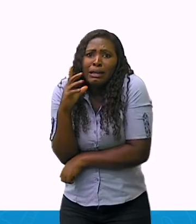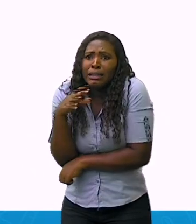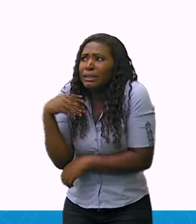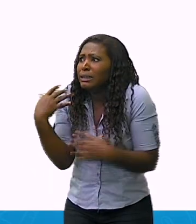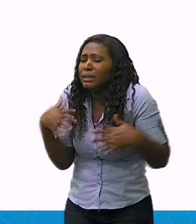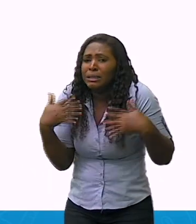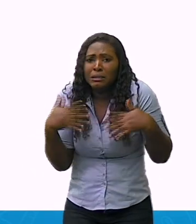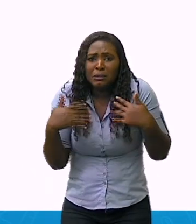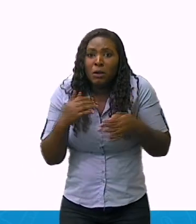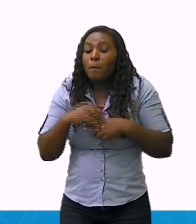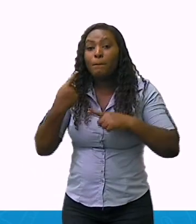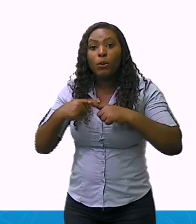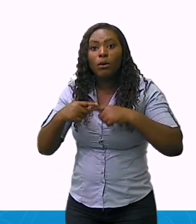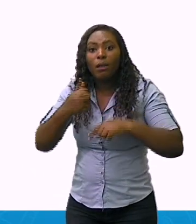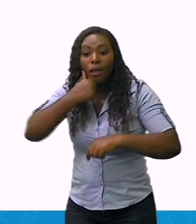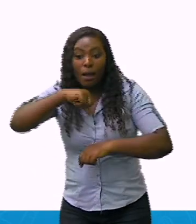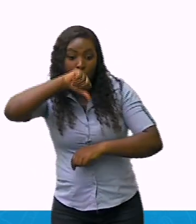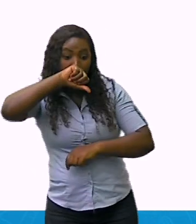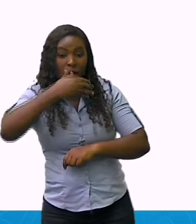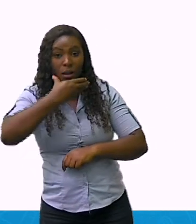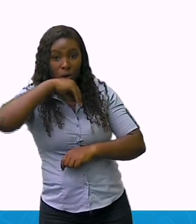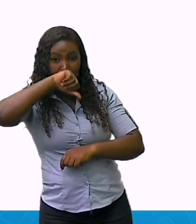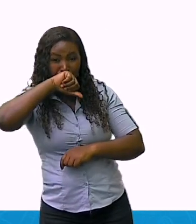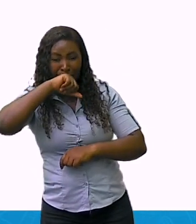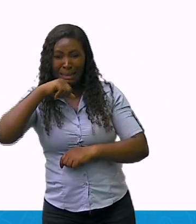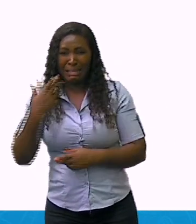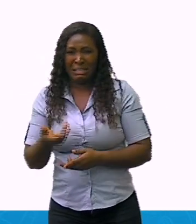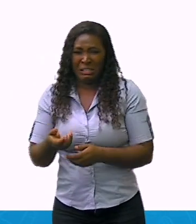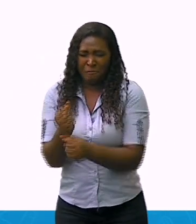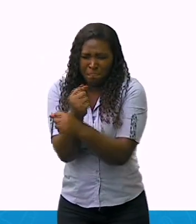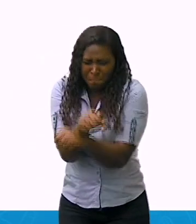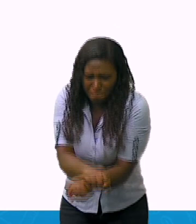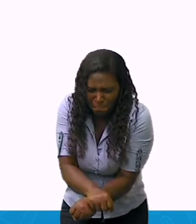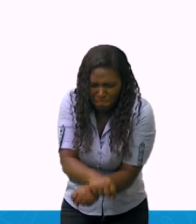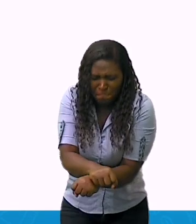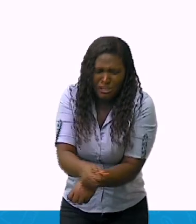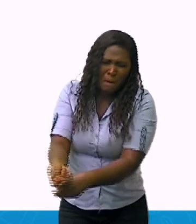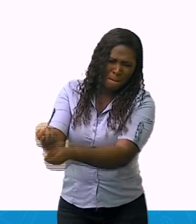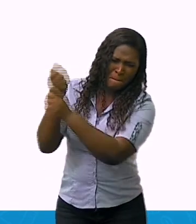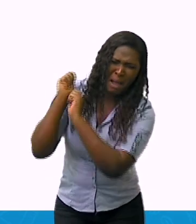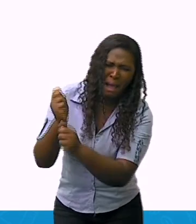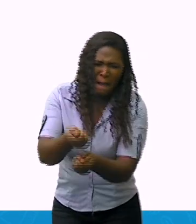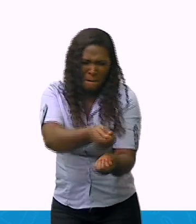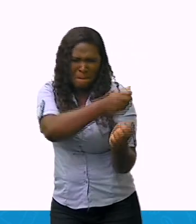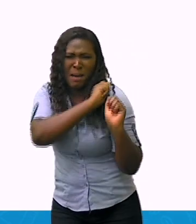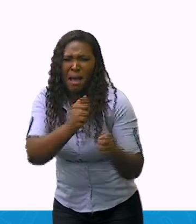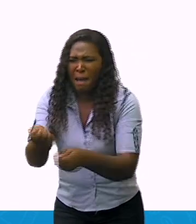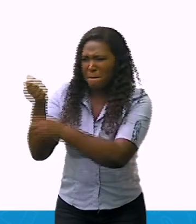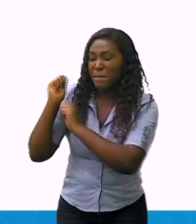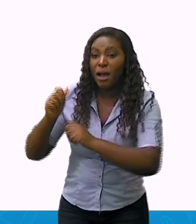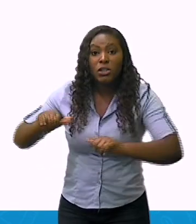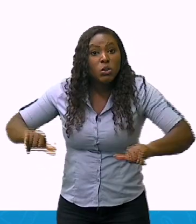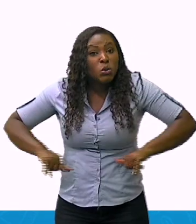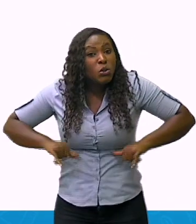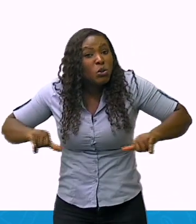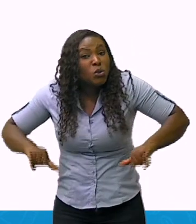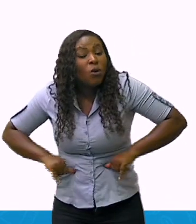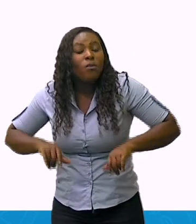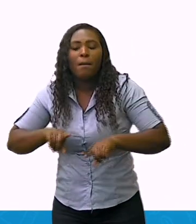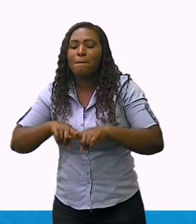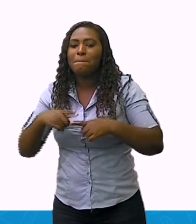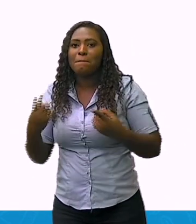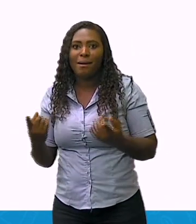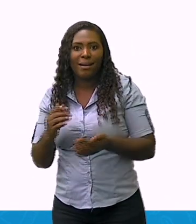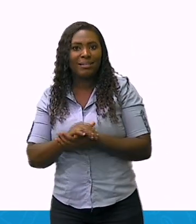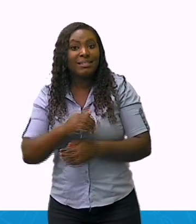desespero dos adultos. As mães negras, então, para acalentar suas crianças,